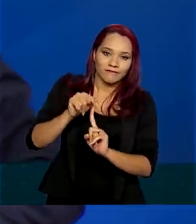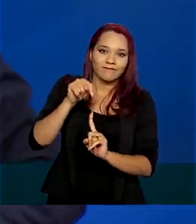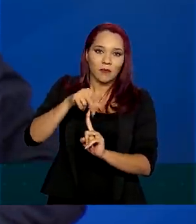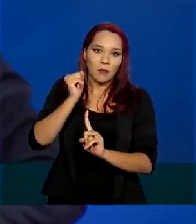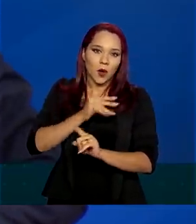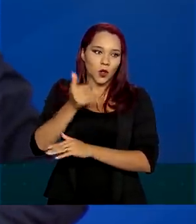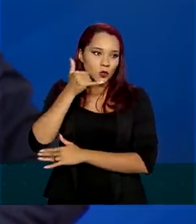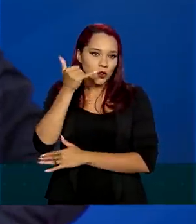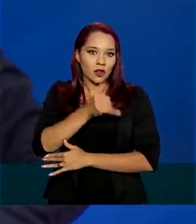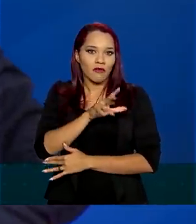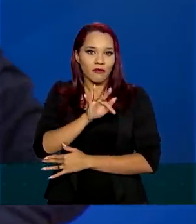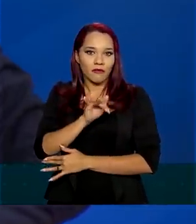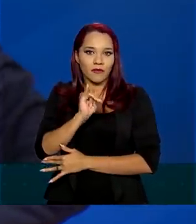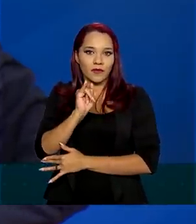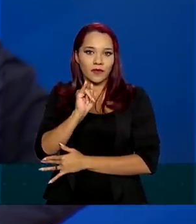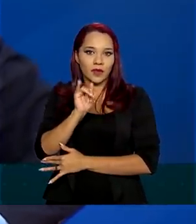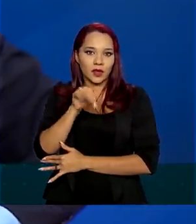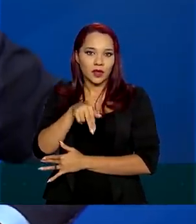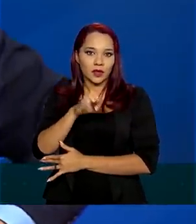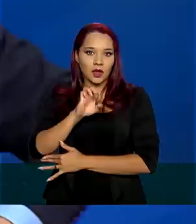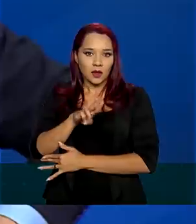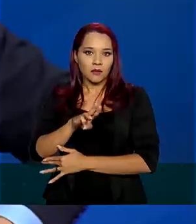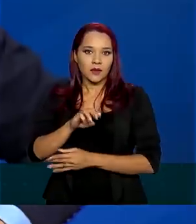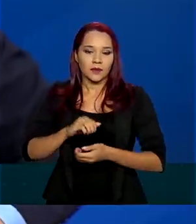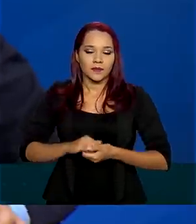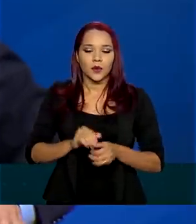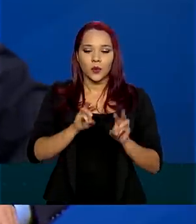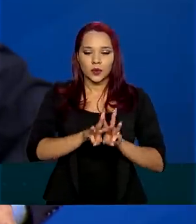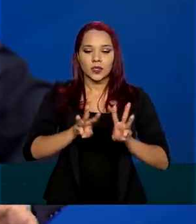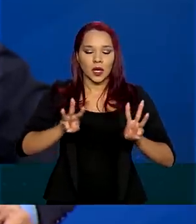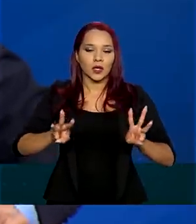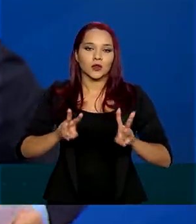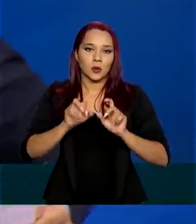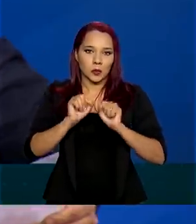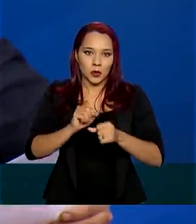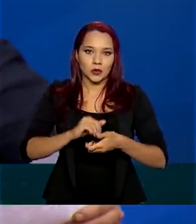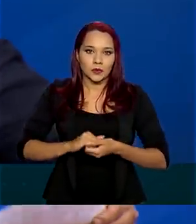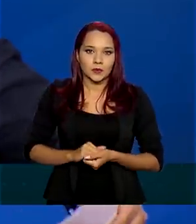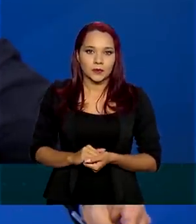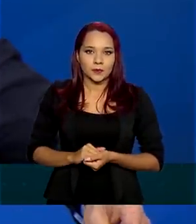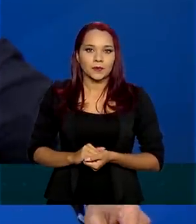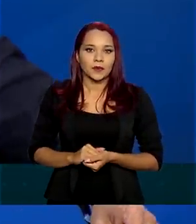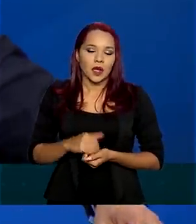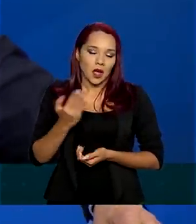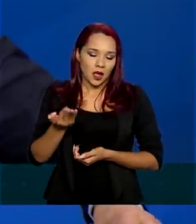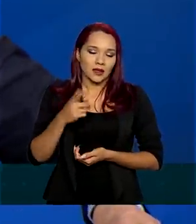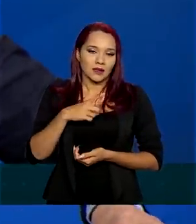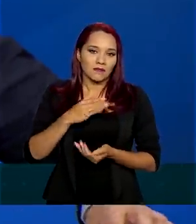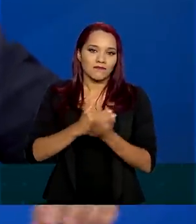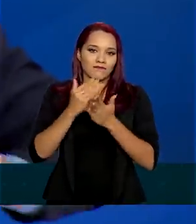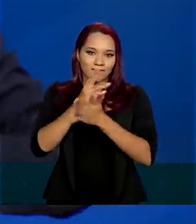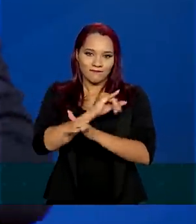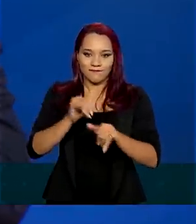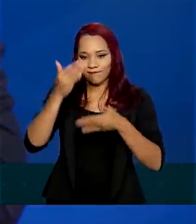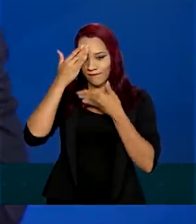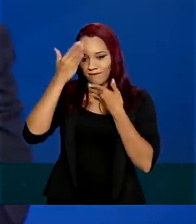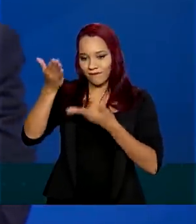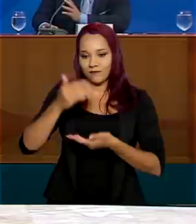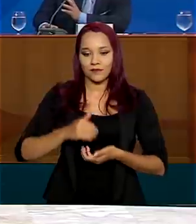entrar em contato com a FINEP em www.finep.gov.br com mais informações. Obrigado.